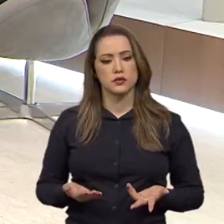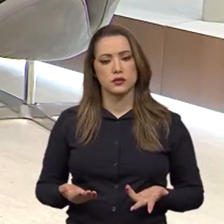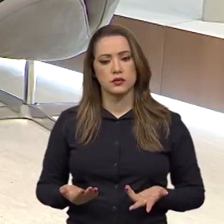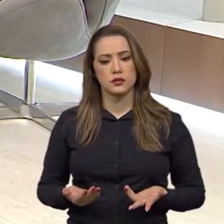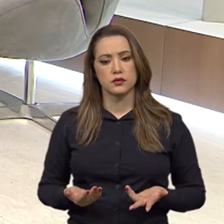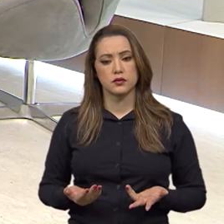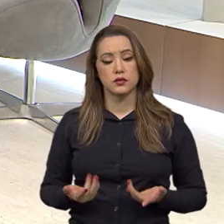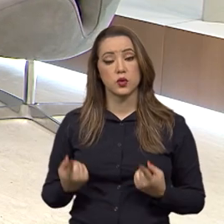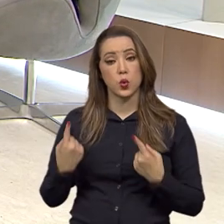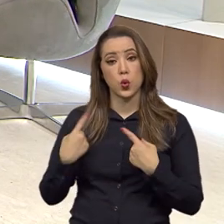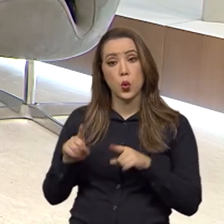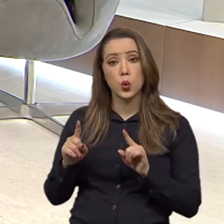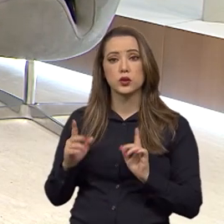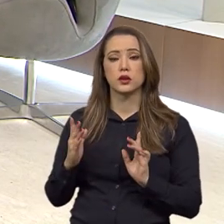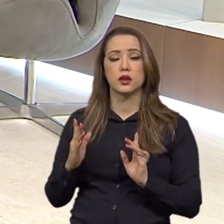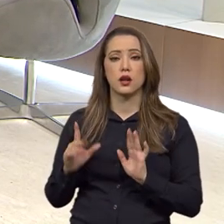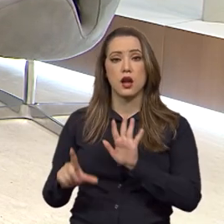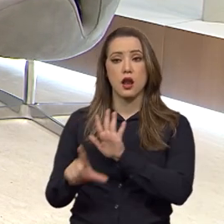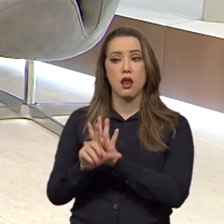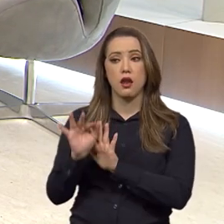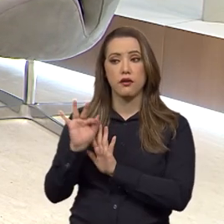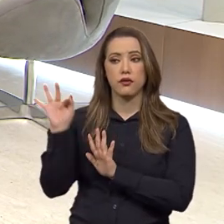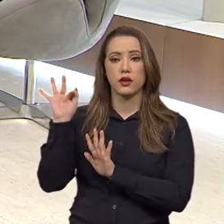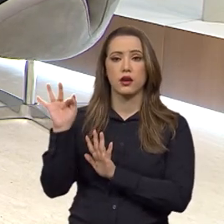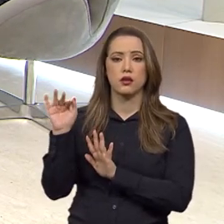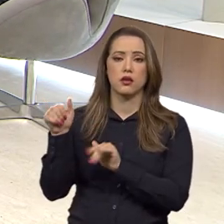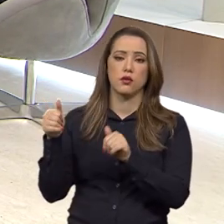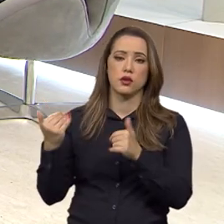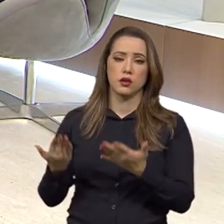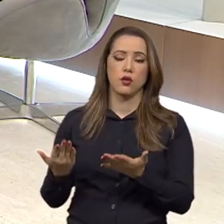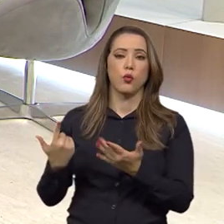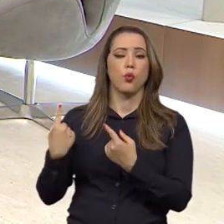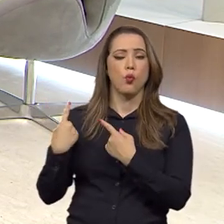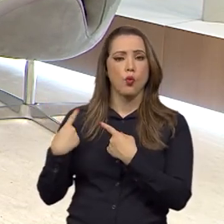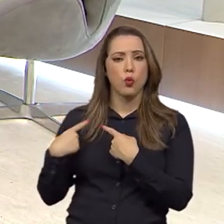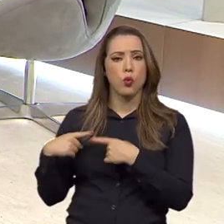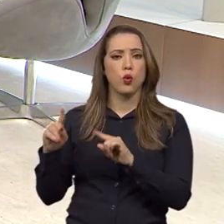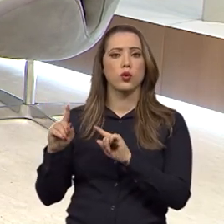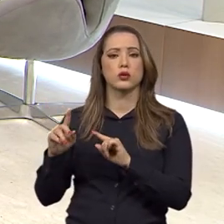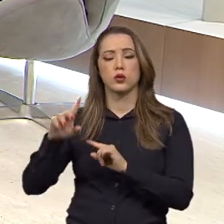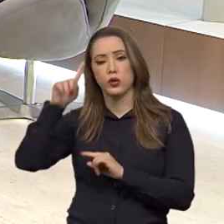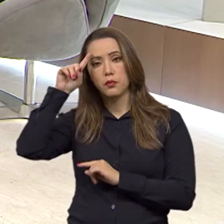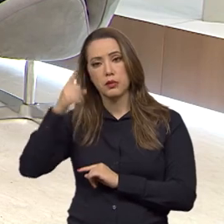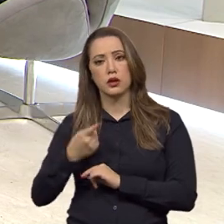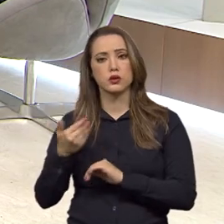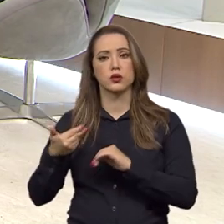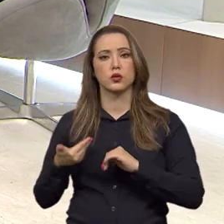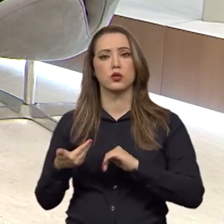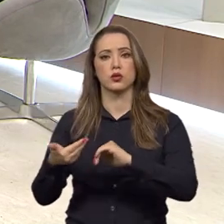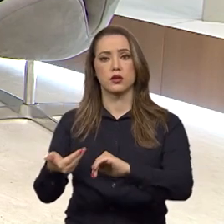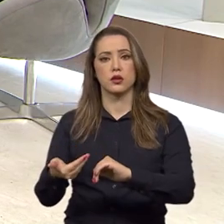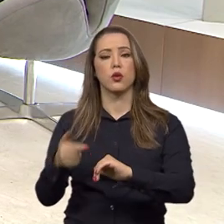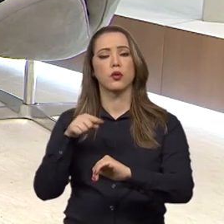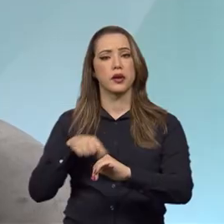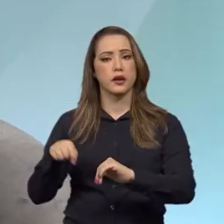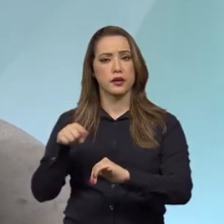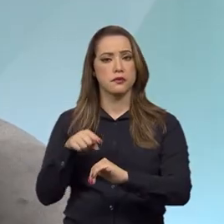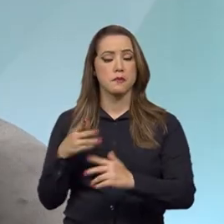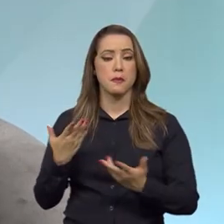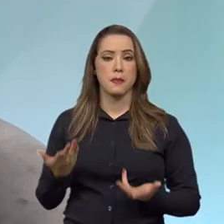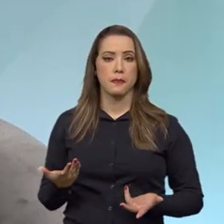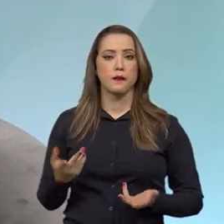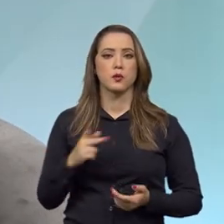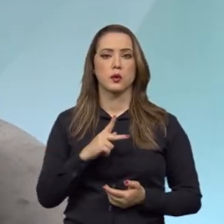foram contra a legislação federal, contra, portanto, a determinação do Congresso Nacional por meio do devido processo legislativo